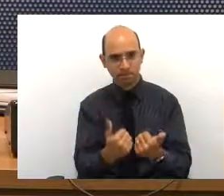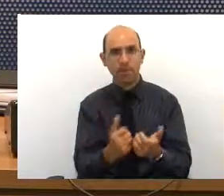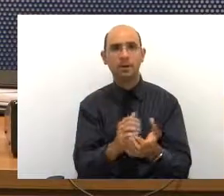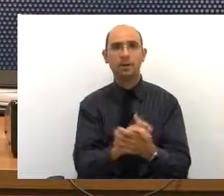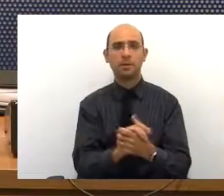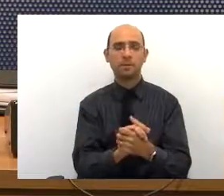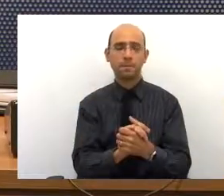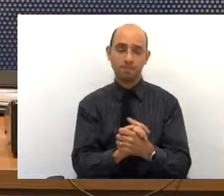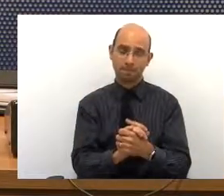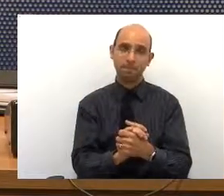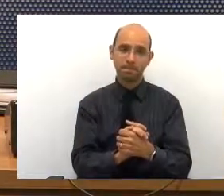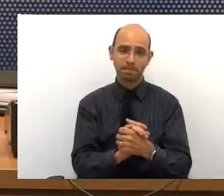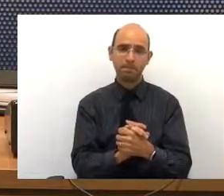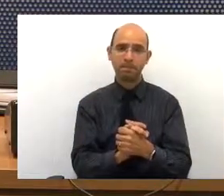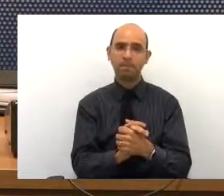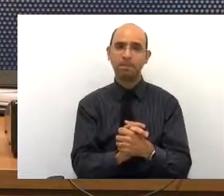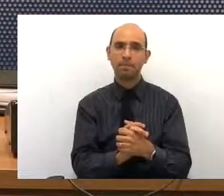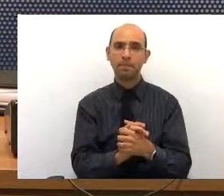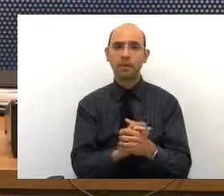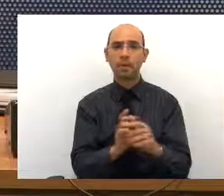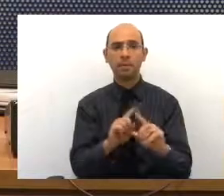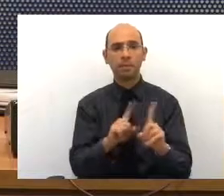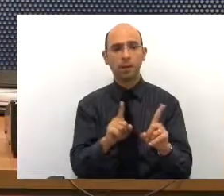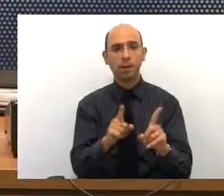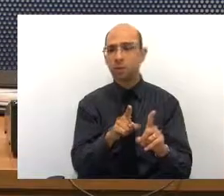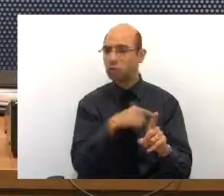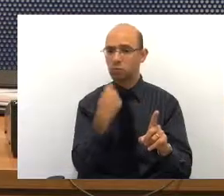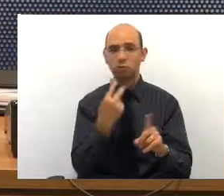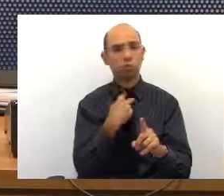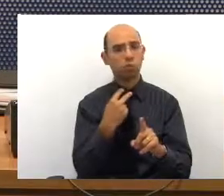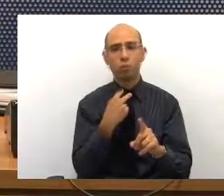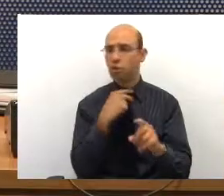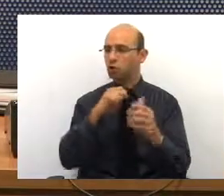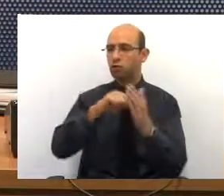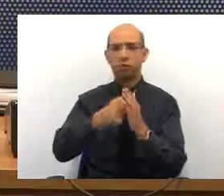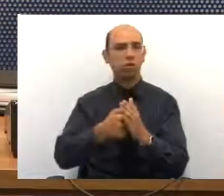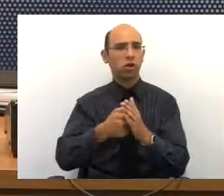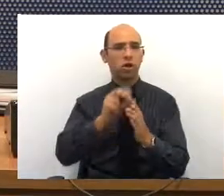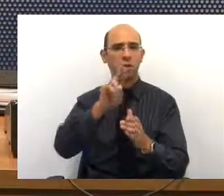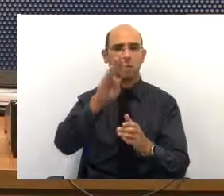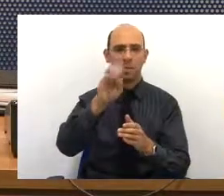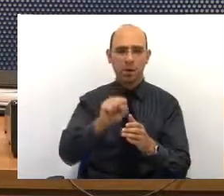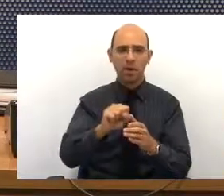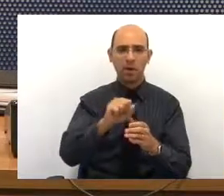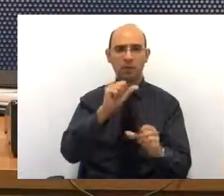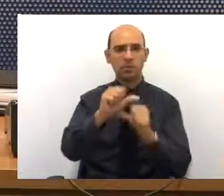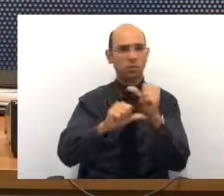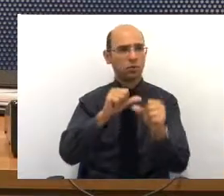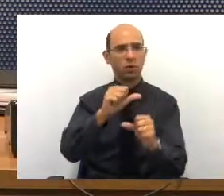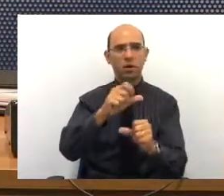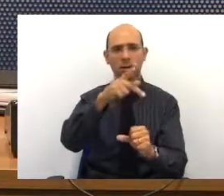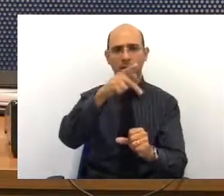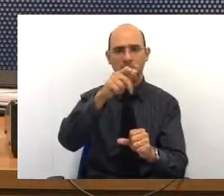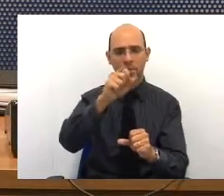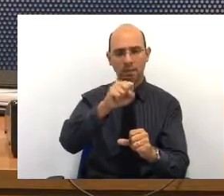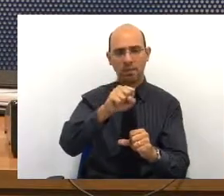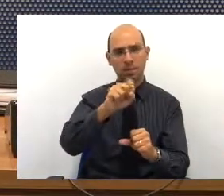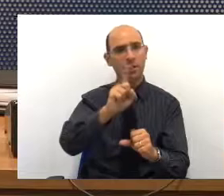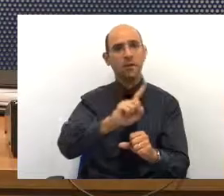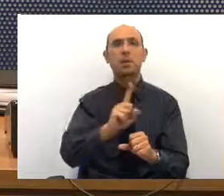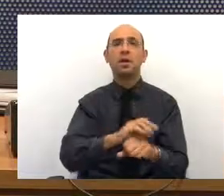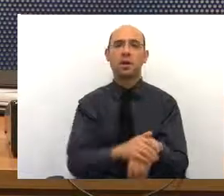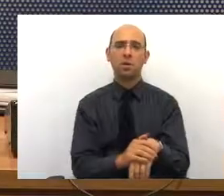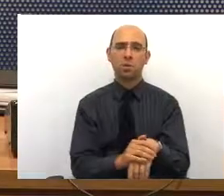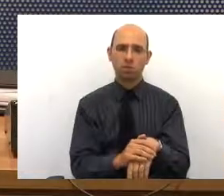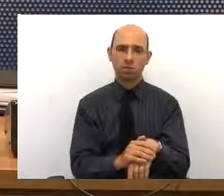não é isso? Então, não podemos fechar as UBSs para que virem pronto-socorro. o senhor